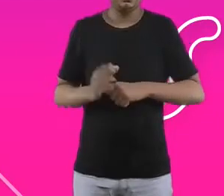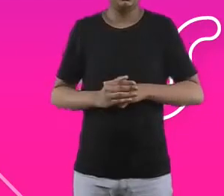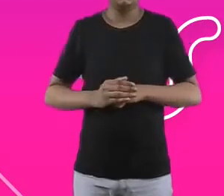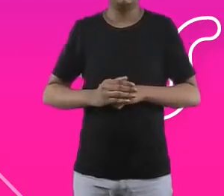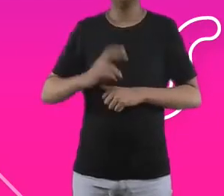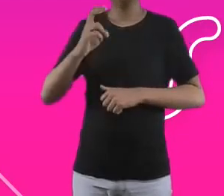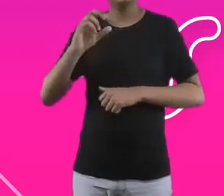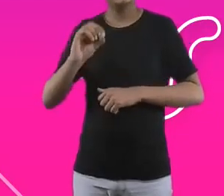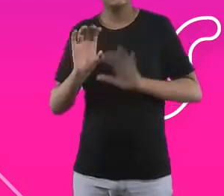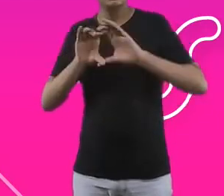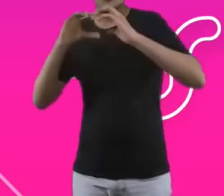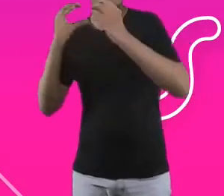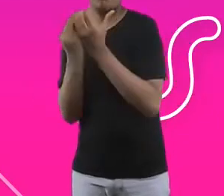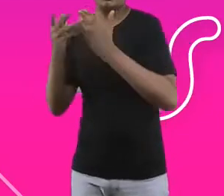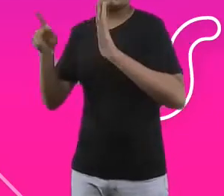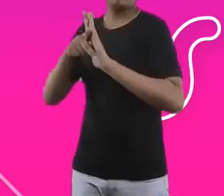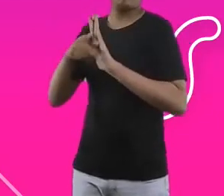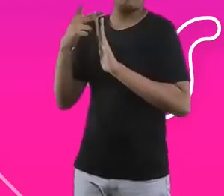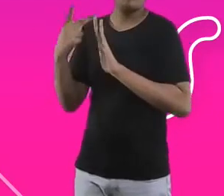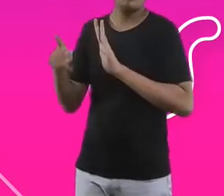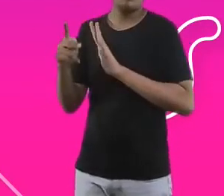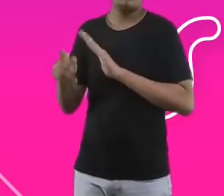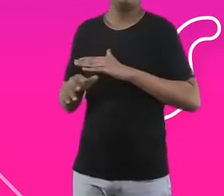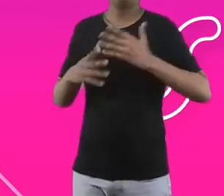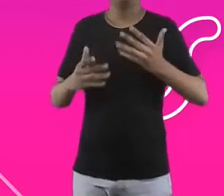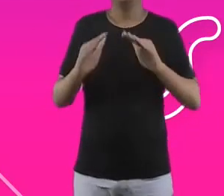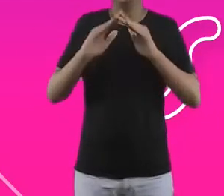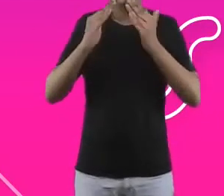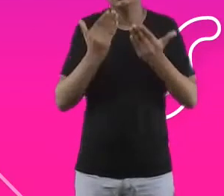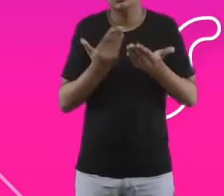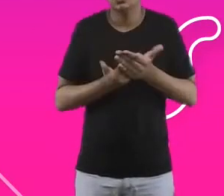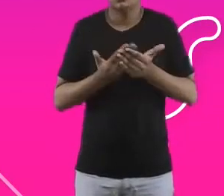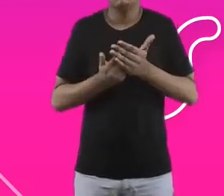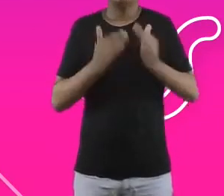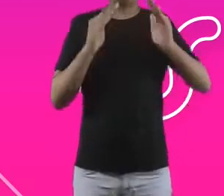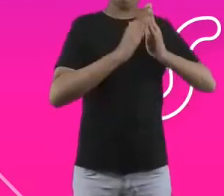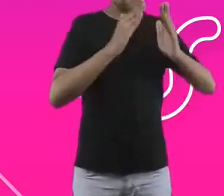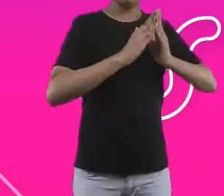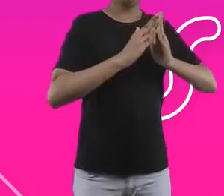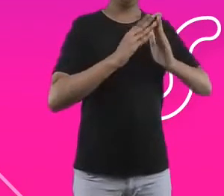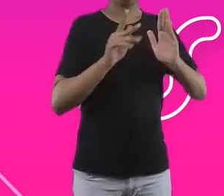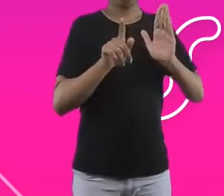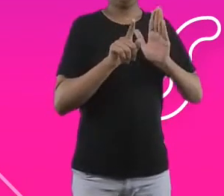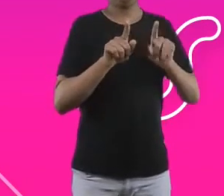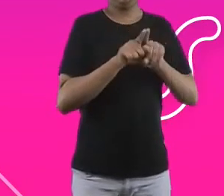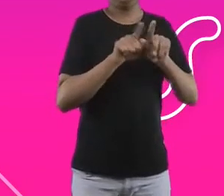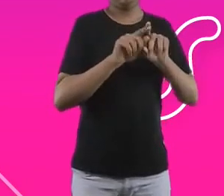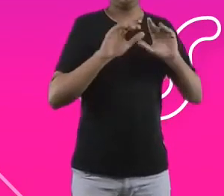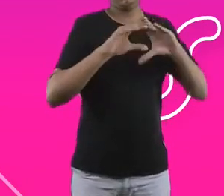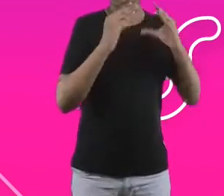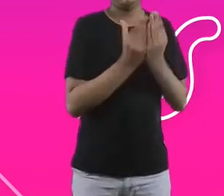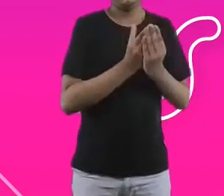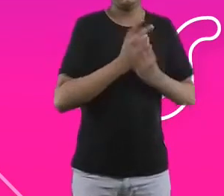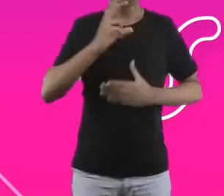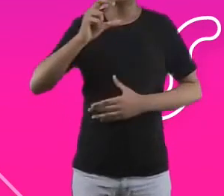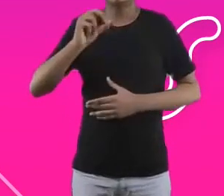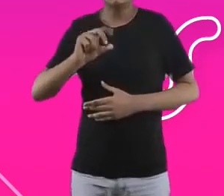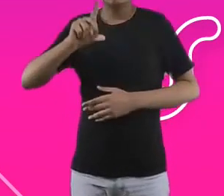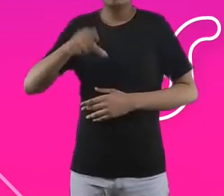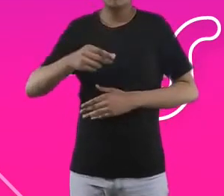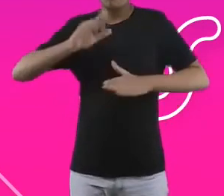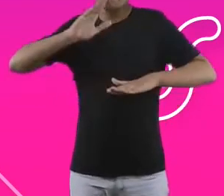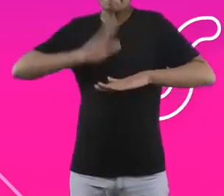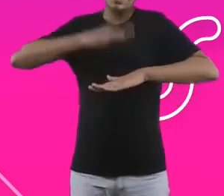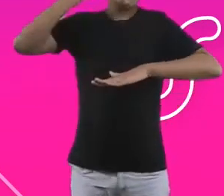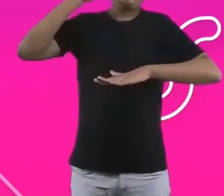escolas e falando sobre comunidades, casas mesmo. E hoje a gente tem mais de 50 mil pessoas beneficiadas, tá? E isso